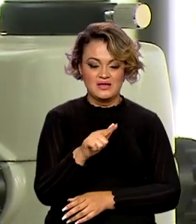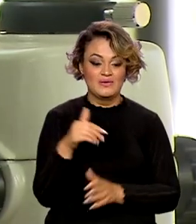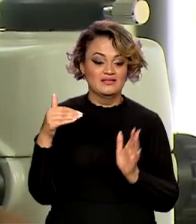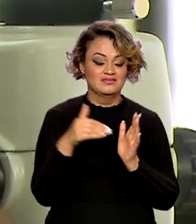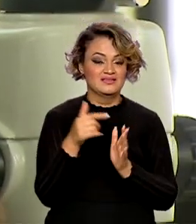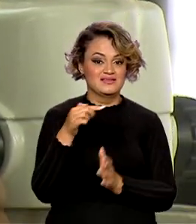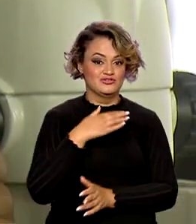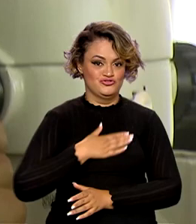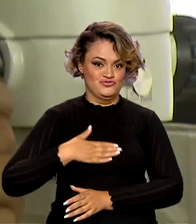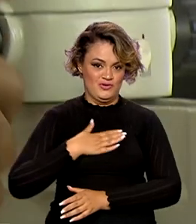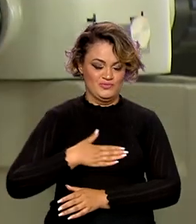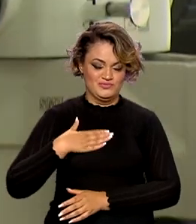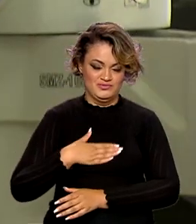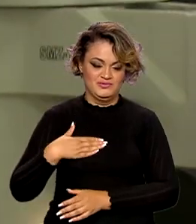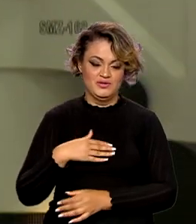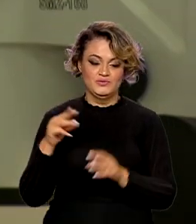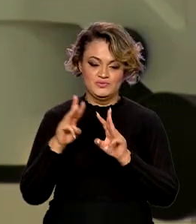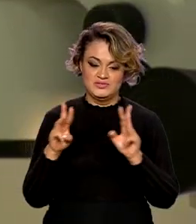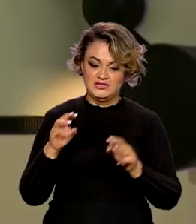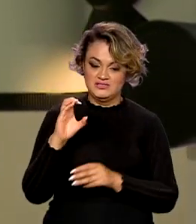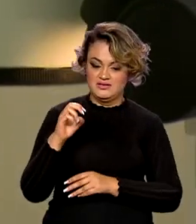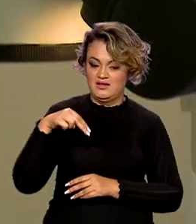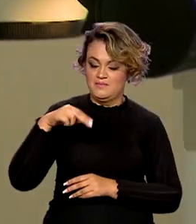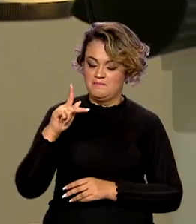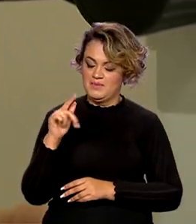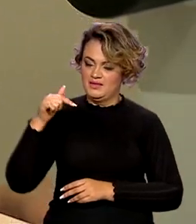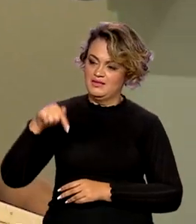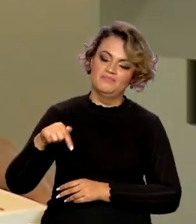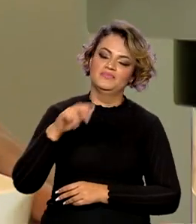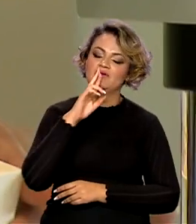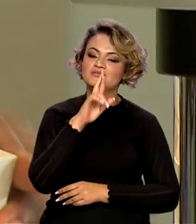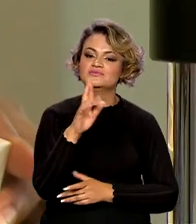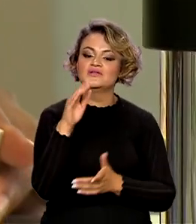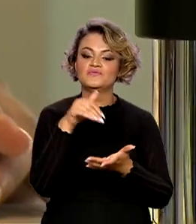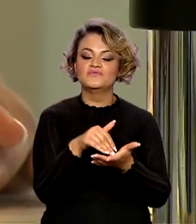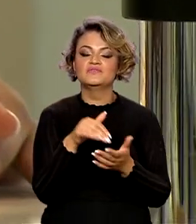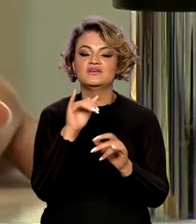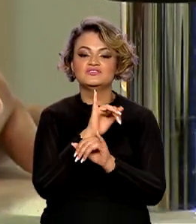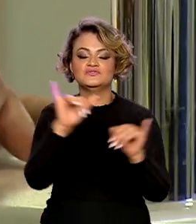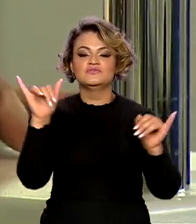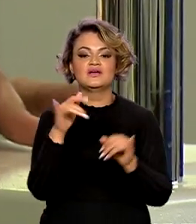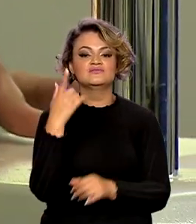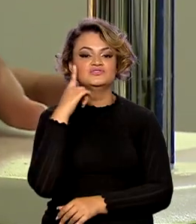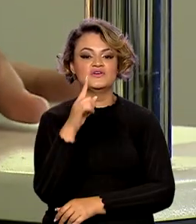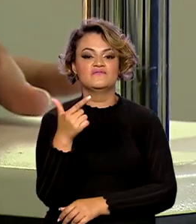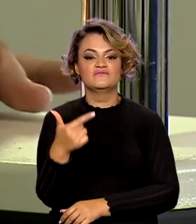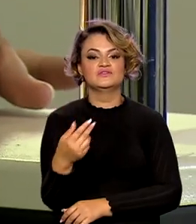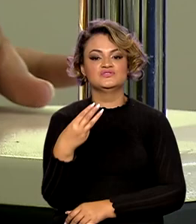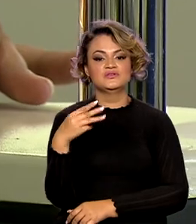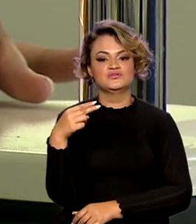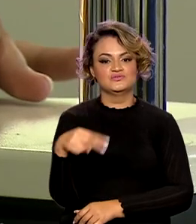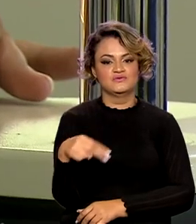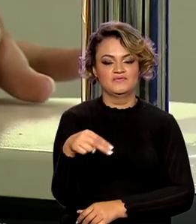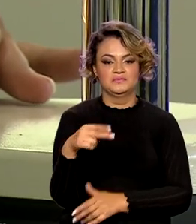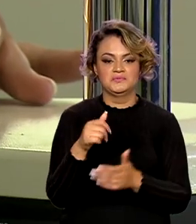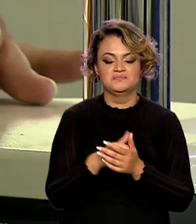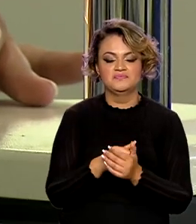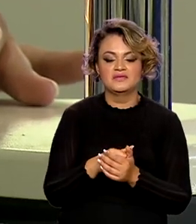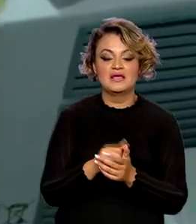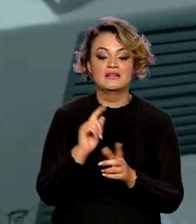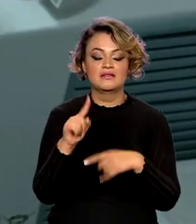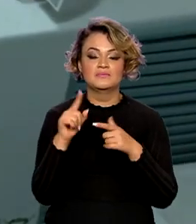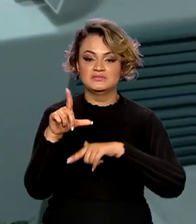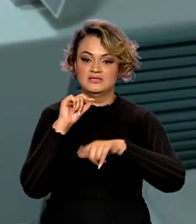de agosto, pelo site do CNPq. O resultado final deve ser divulgado em 23 de novembro. A segunda